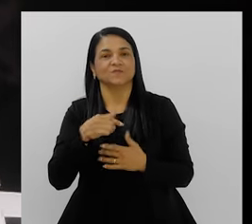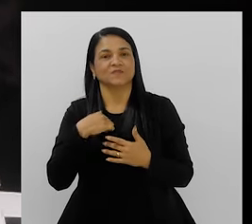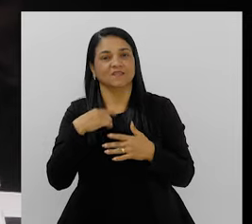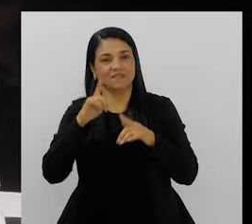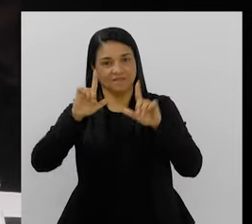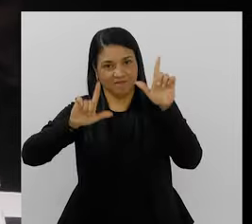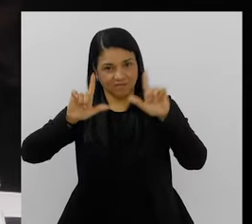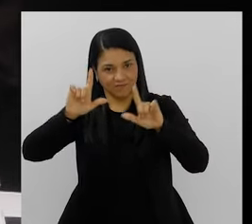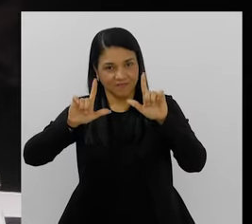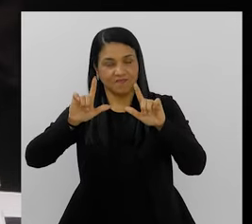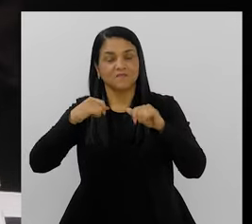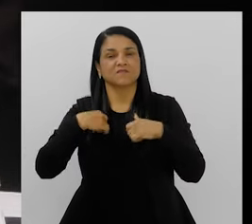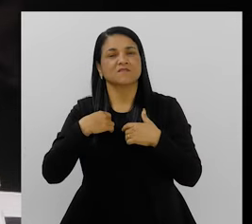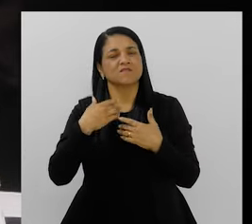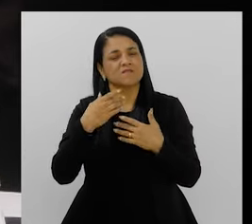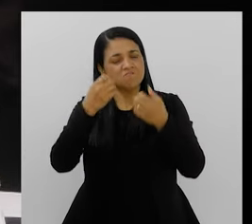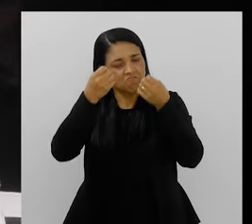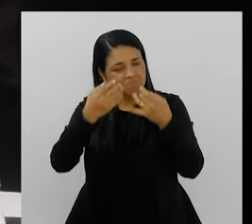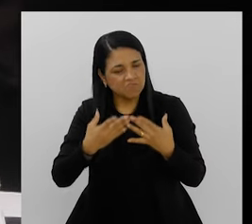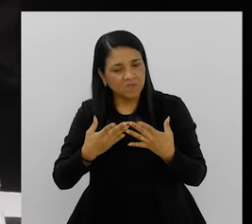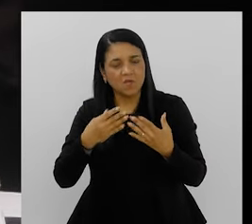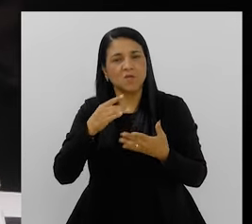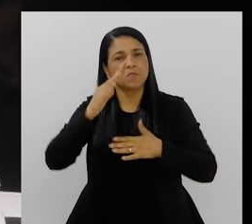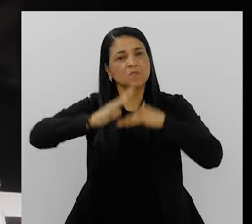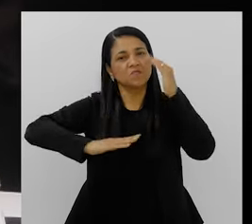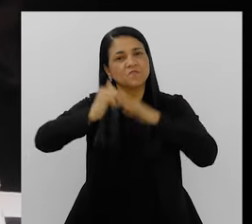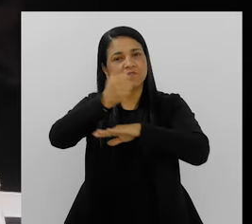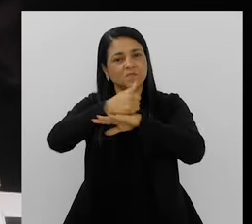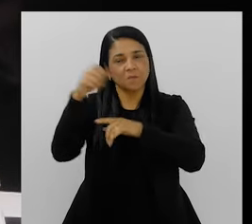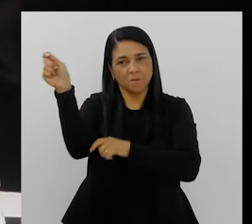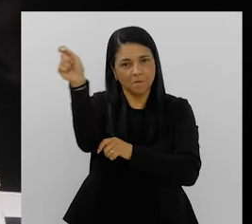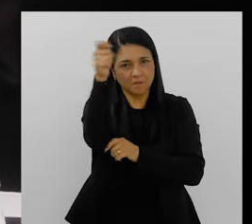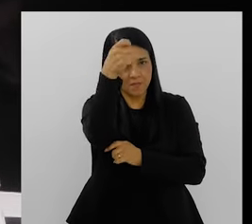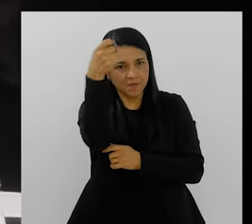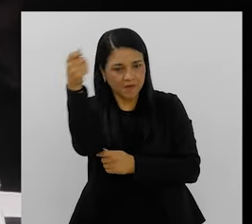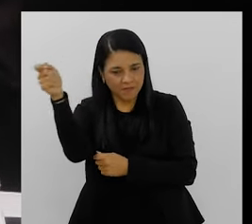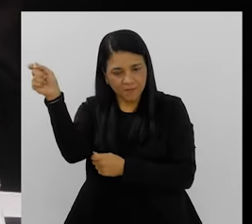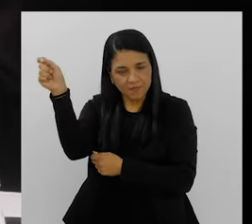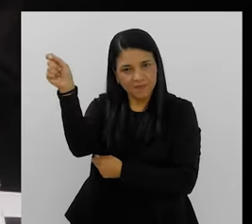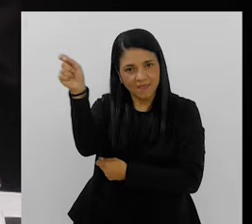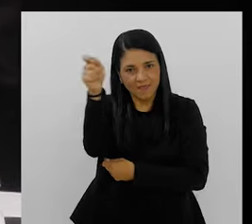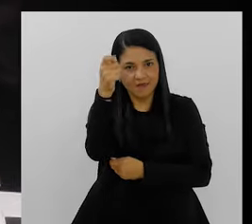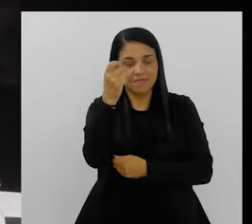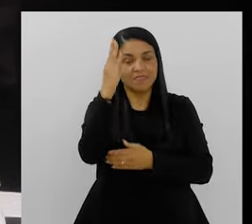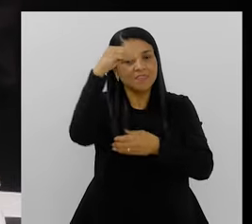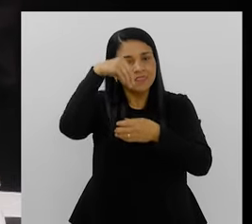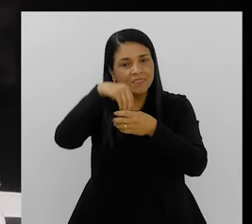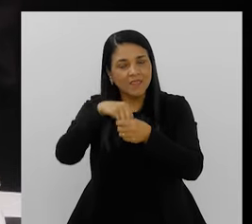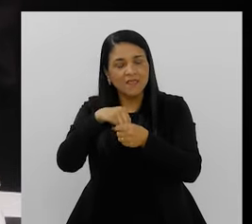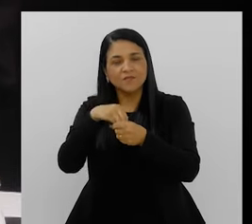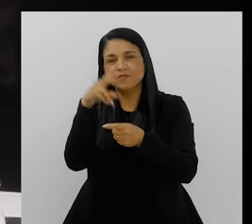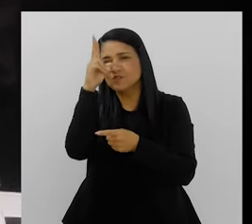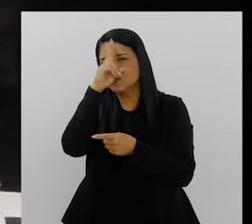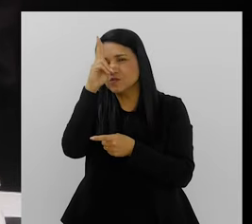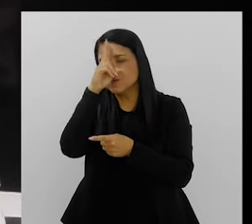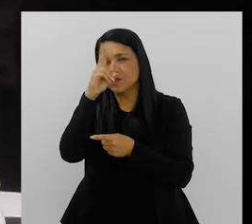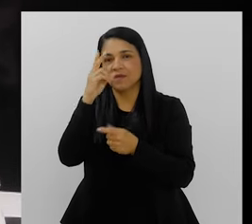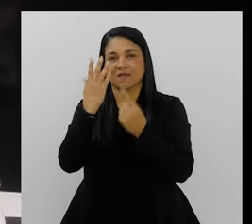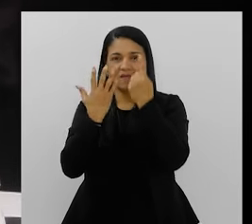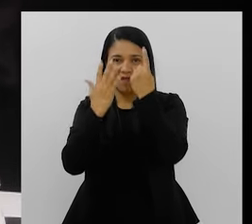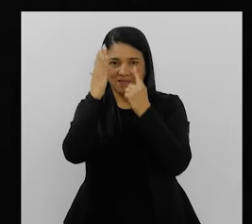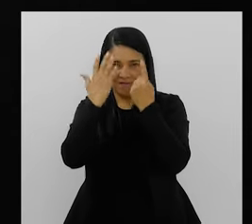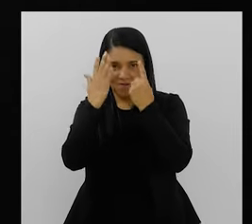pouco do ofício de porta-bandeira, dos teus trabalhos paralelos, da tua história dentro do Carnaval, que é importantíssima.